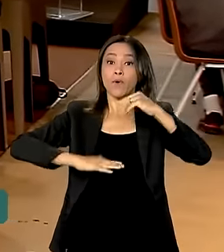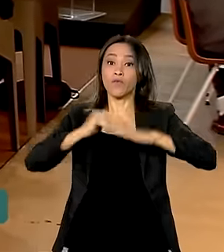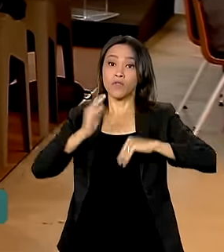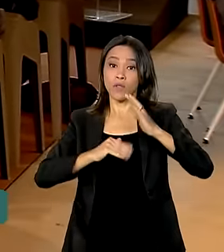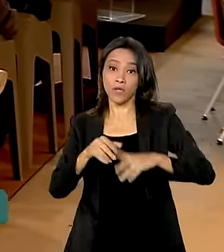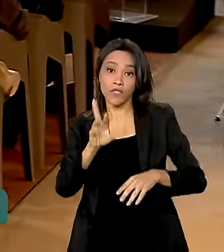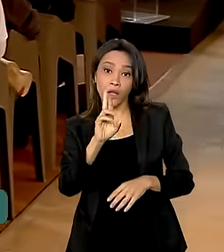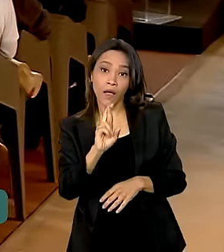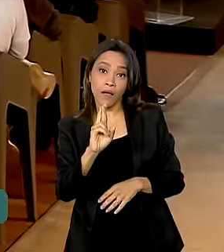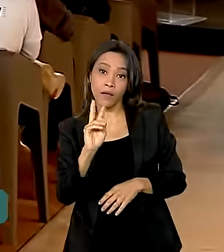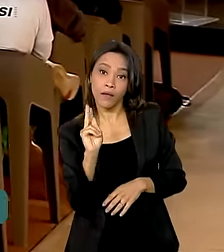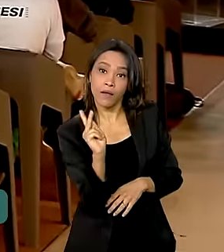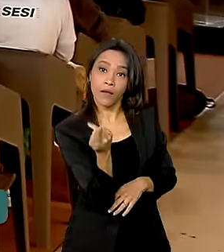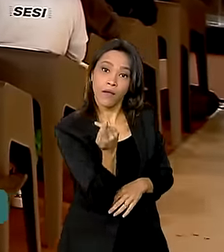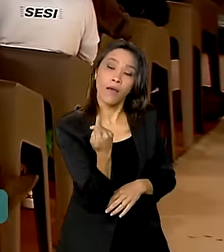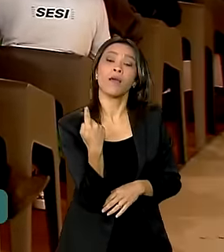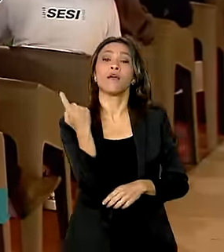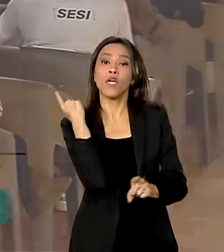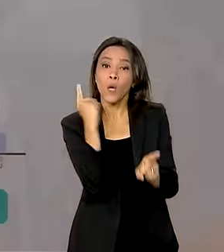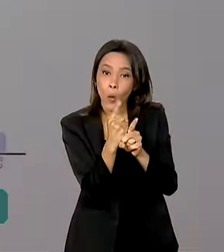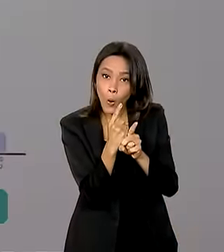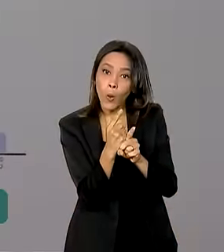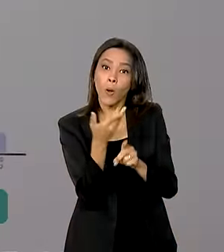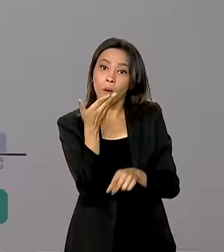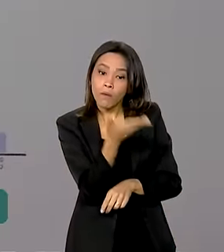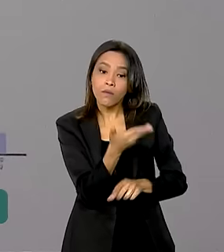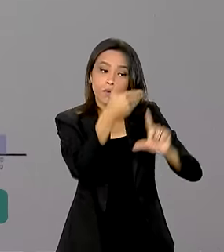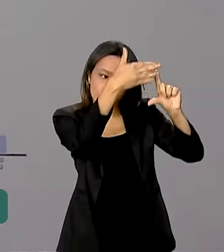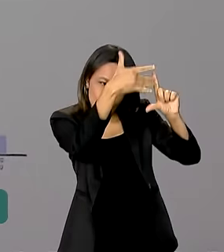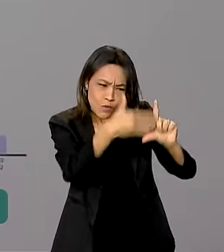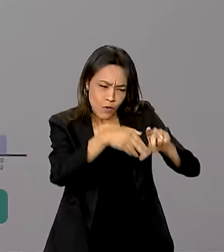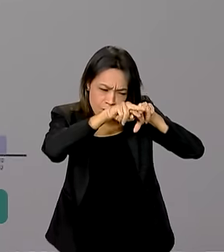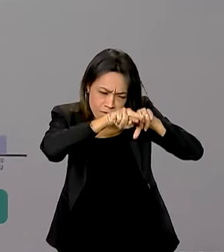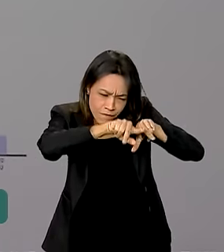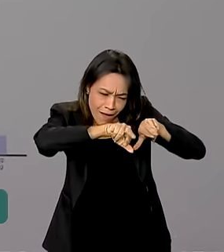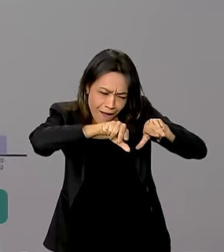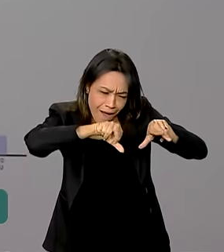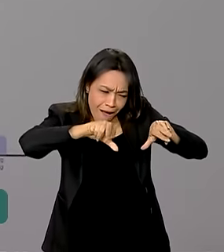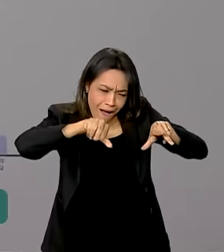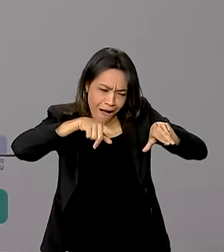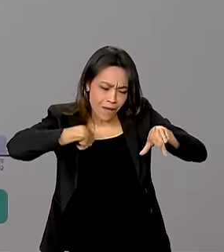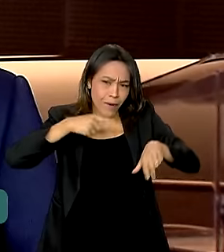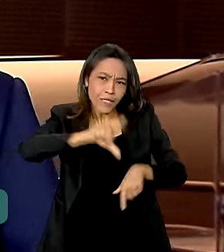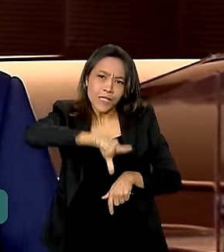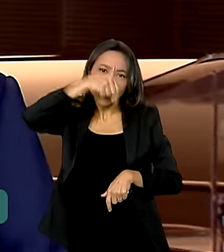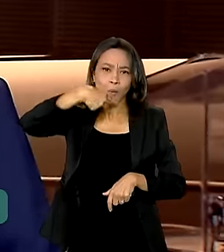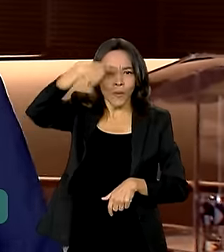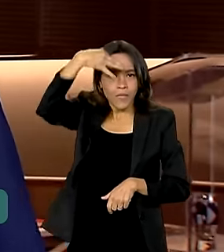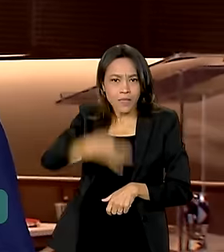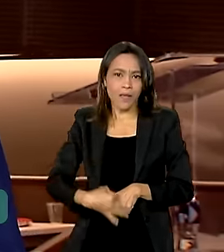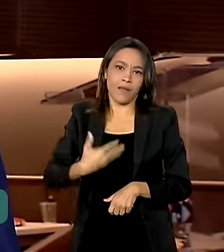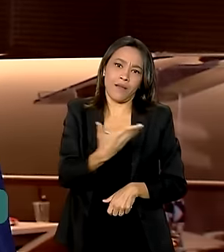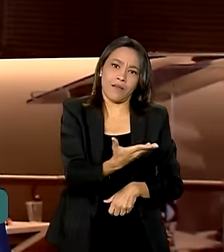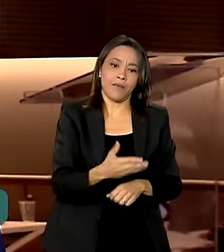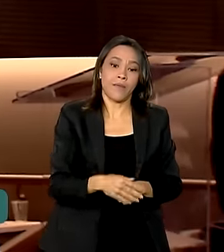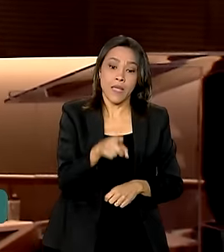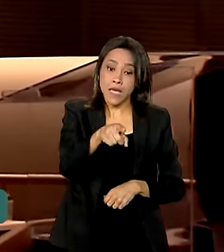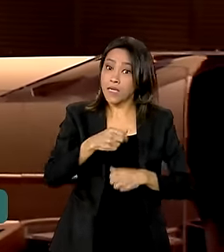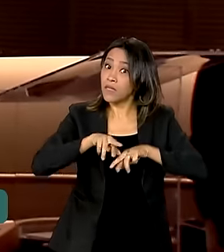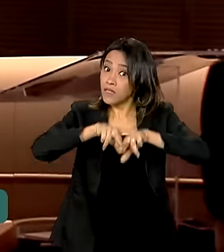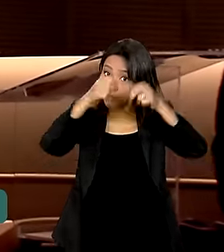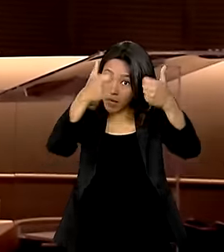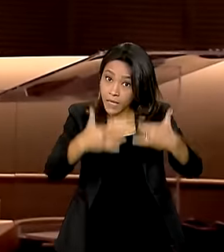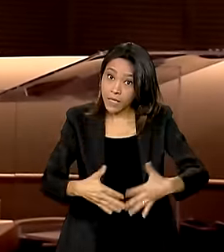humanos também encontram lá um material farto para decisões na área. Isso serve para todos os trabalhadores e trabalhadoras